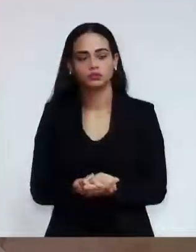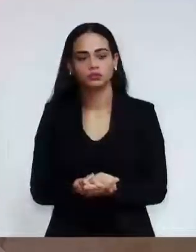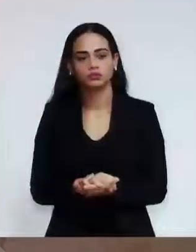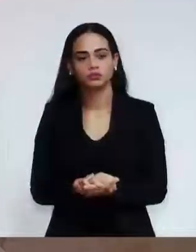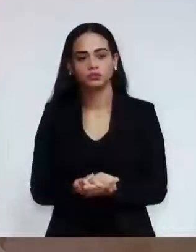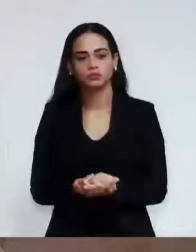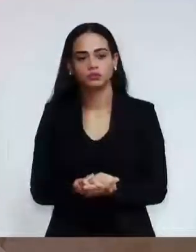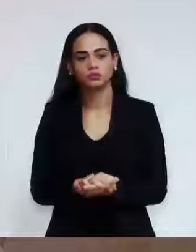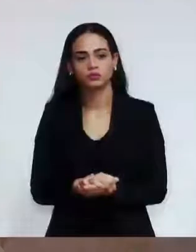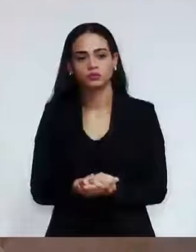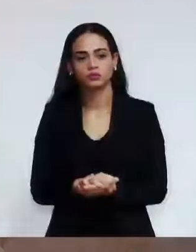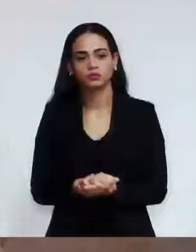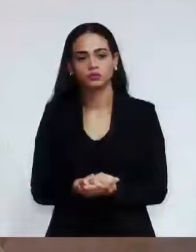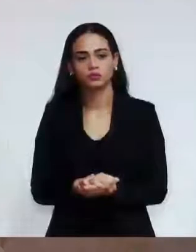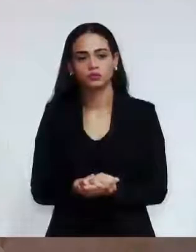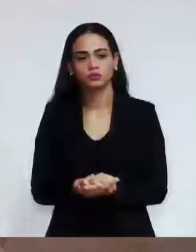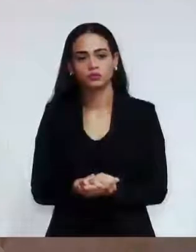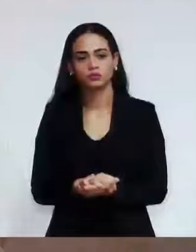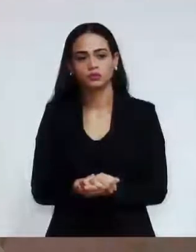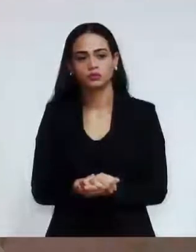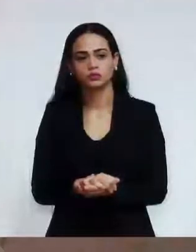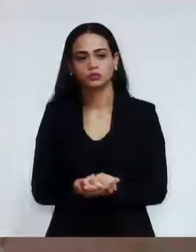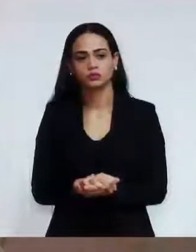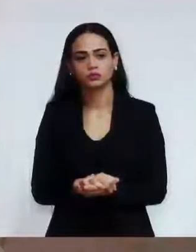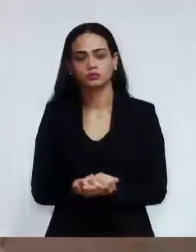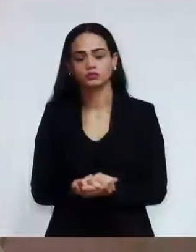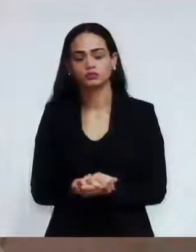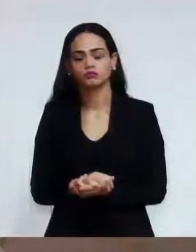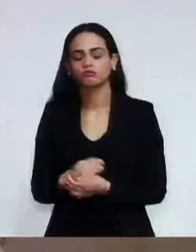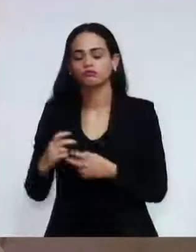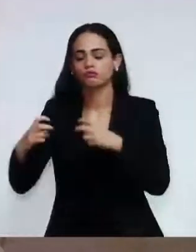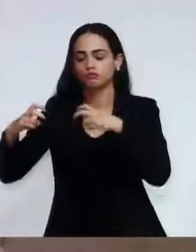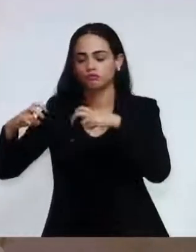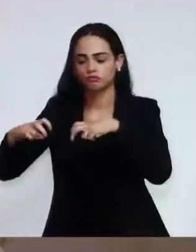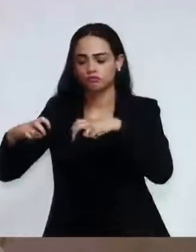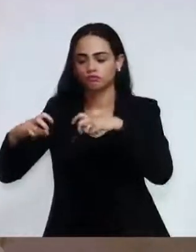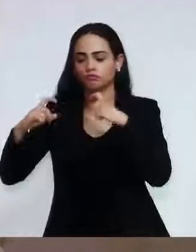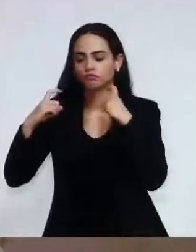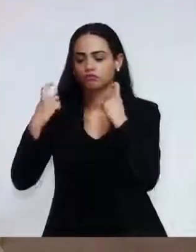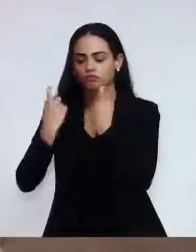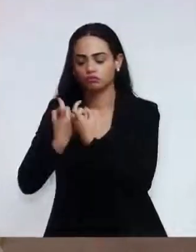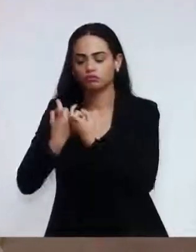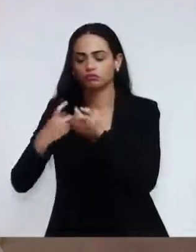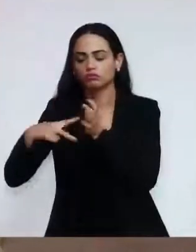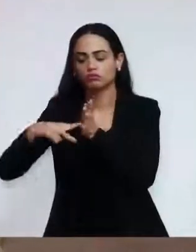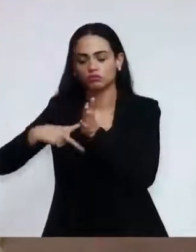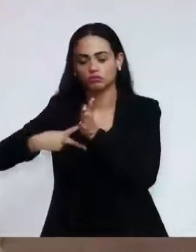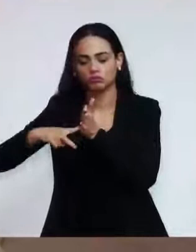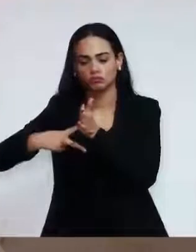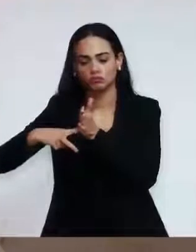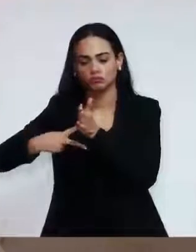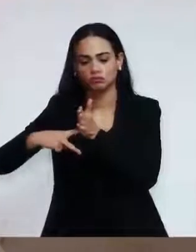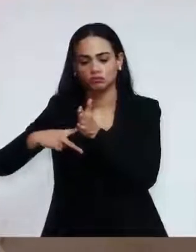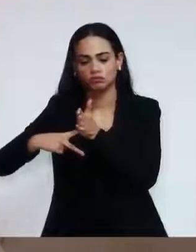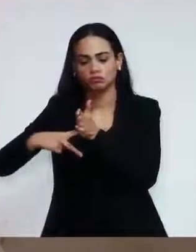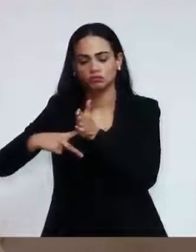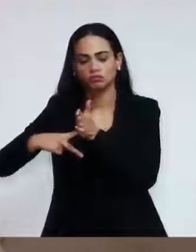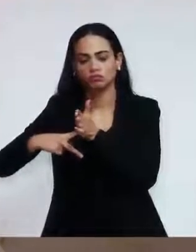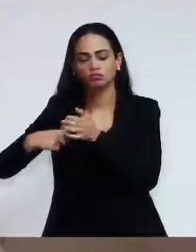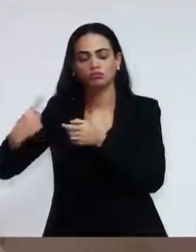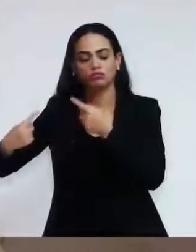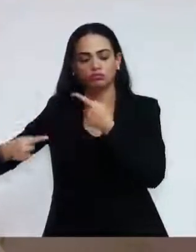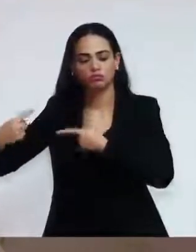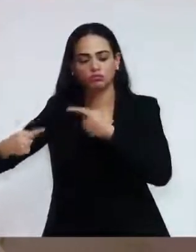com o sindicato, que negocie com o sindicato, a situação do funcionalismo